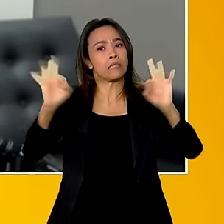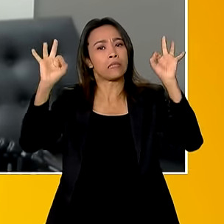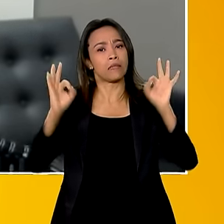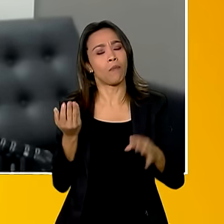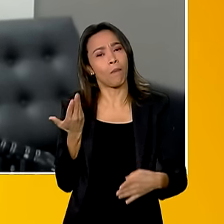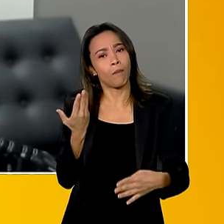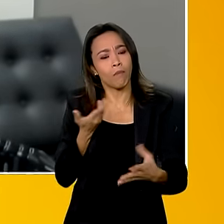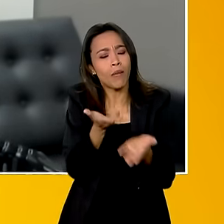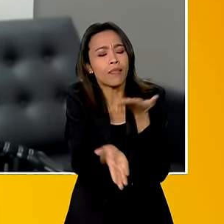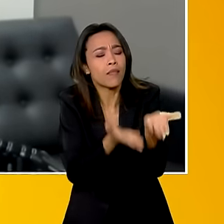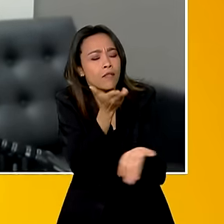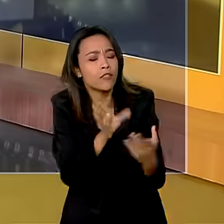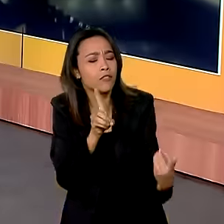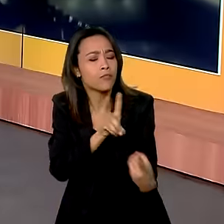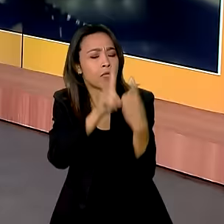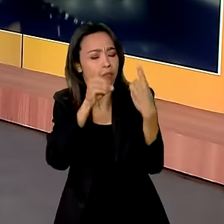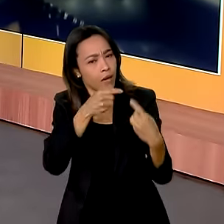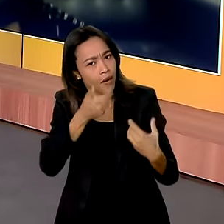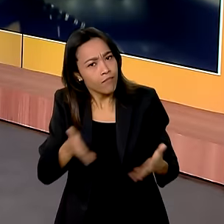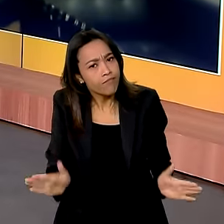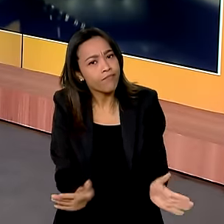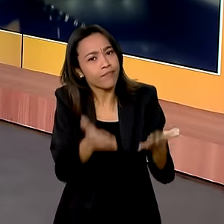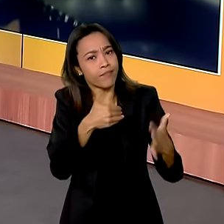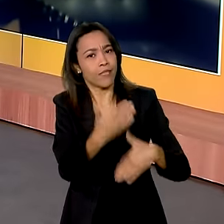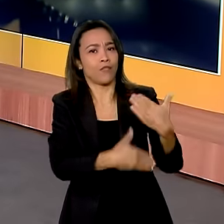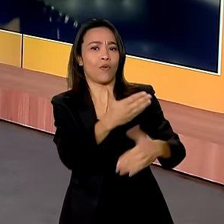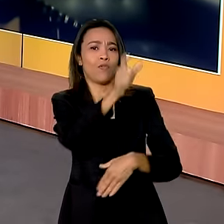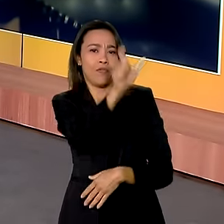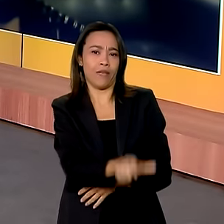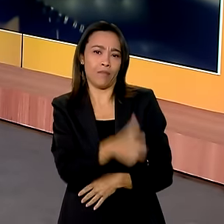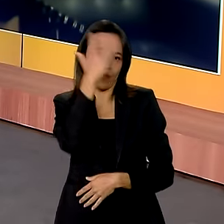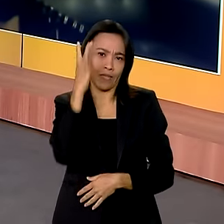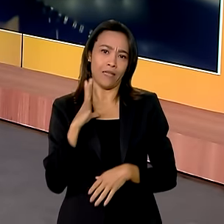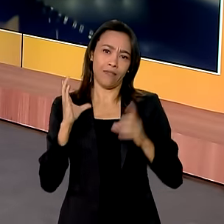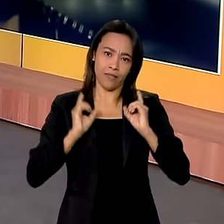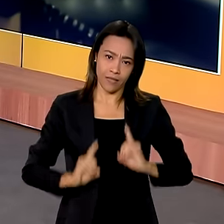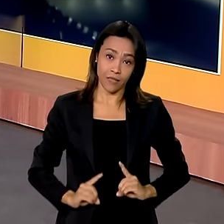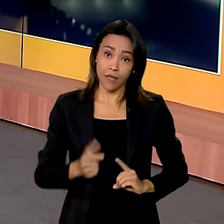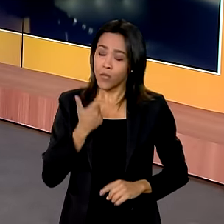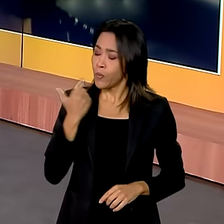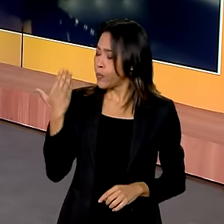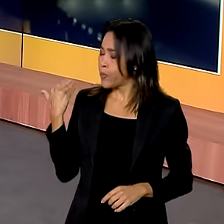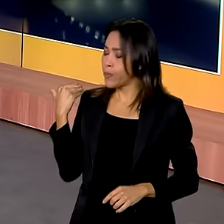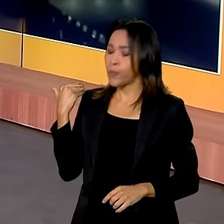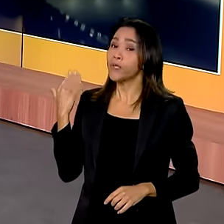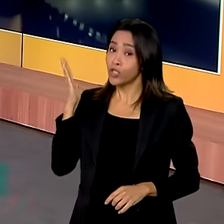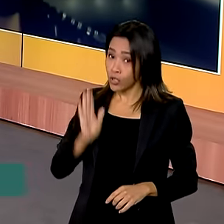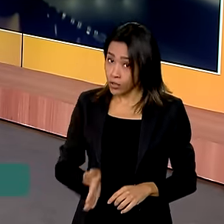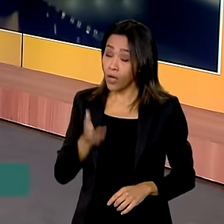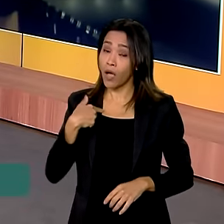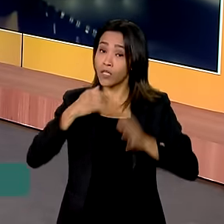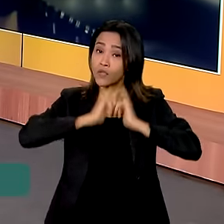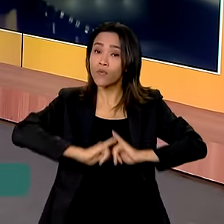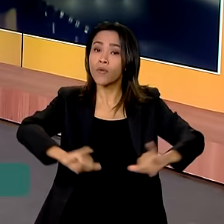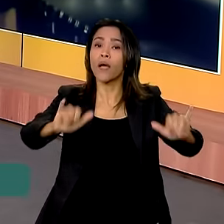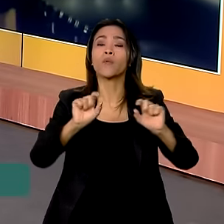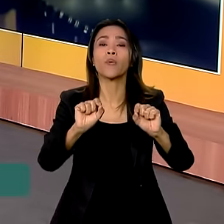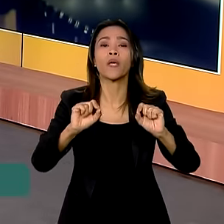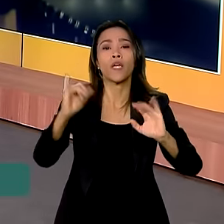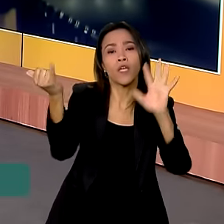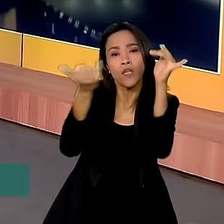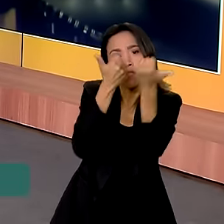desenvolver amplamente. Com certeza, secretária. A gente viu que foram divulgados agora, acabaram de ser divulgados aí os dados